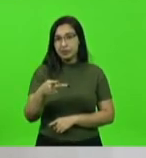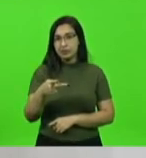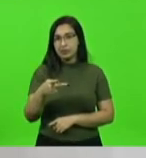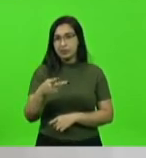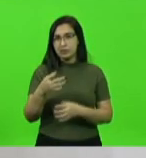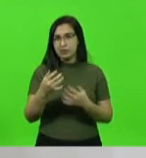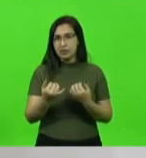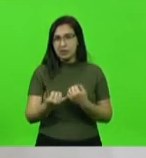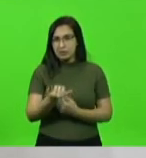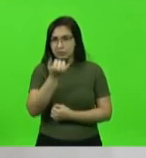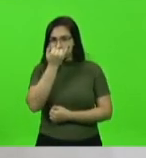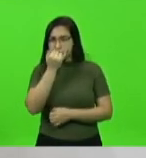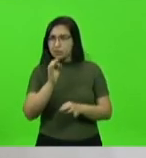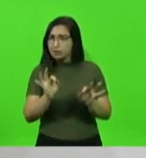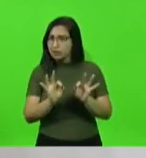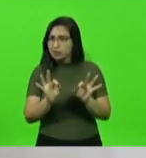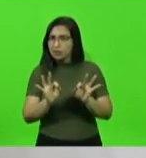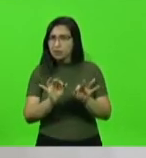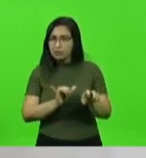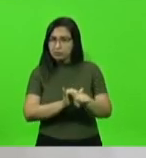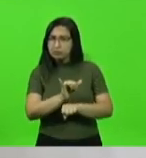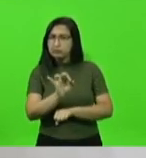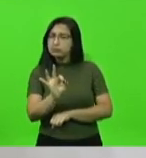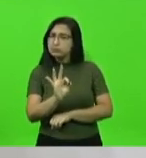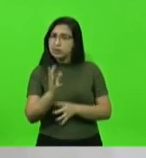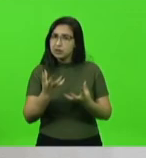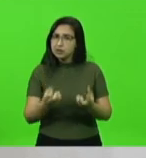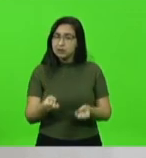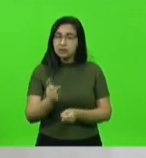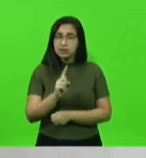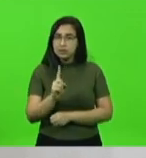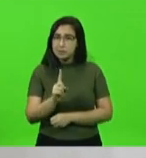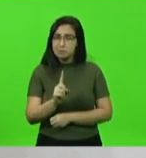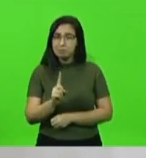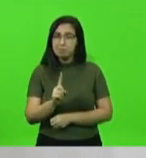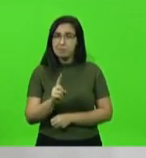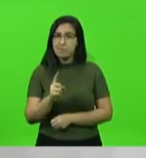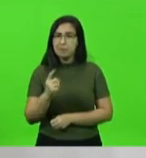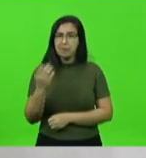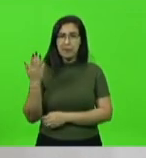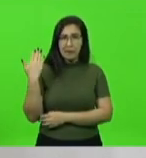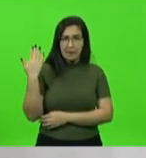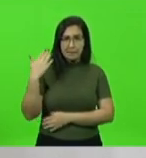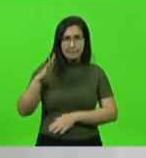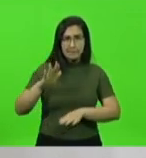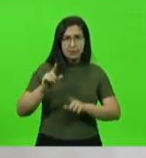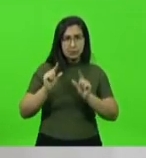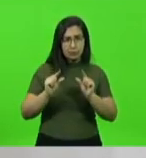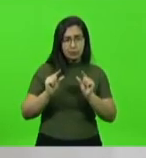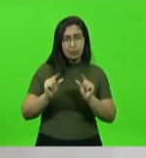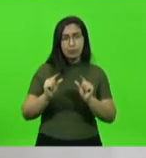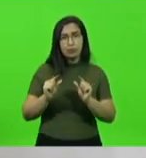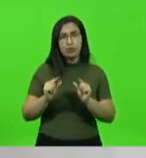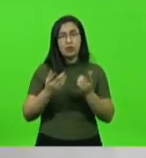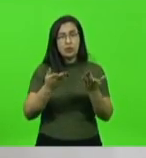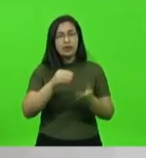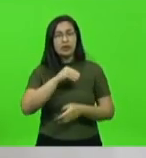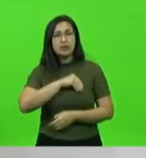Repito, peço que não se deixe enganar. Há algum tempo atrás, os salários do pessoal